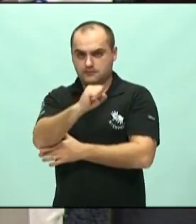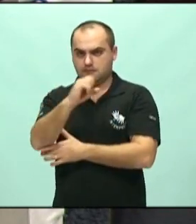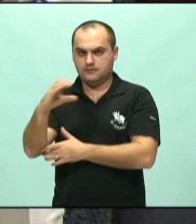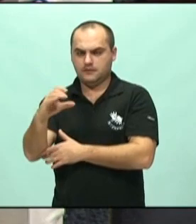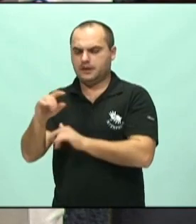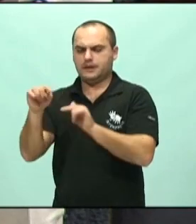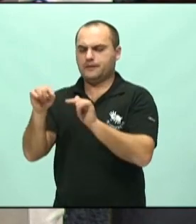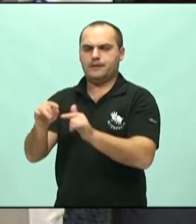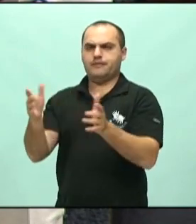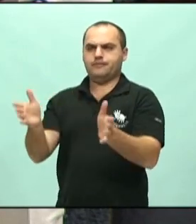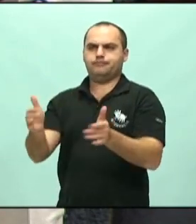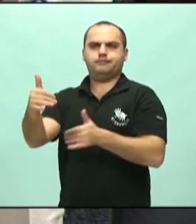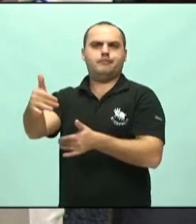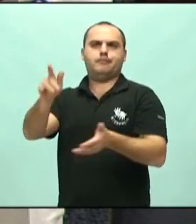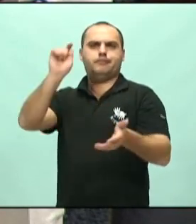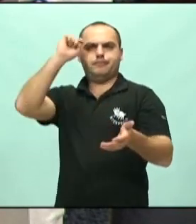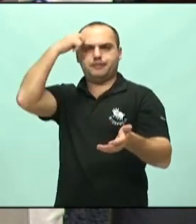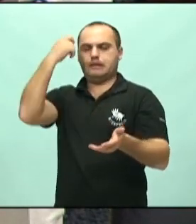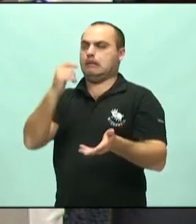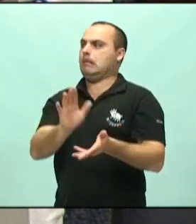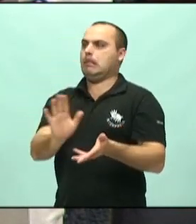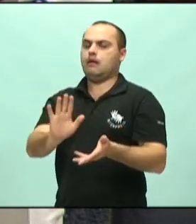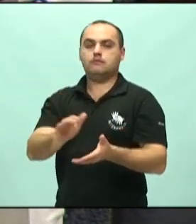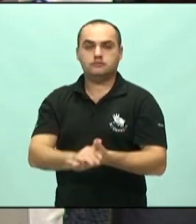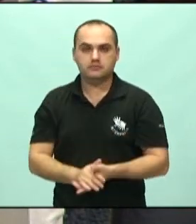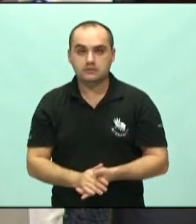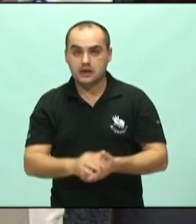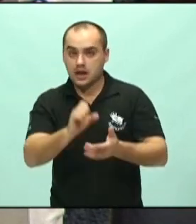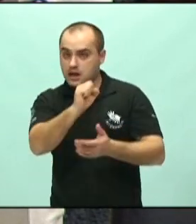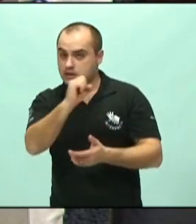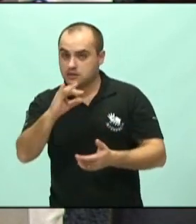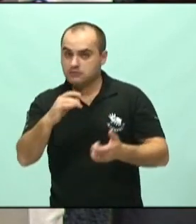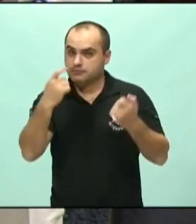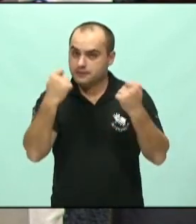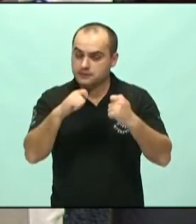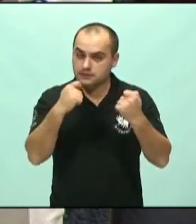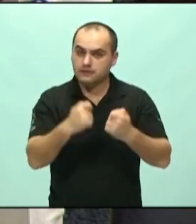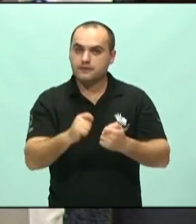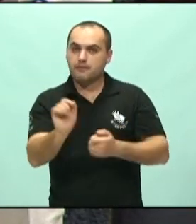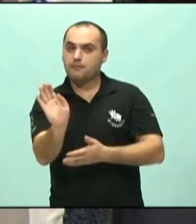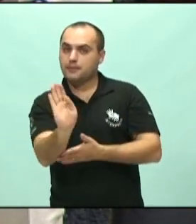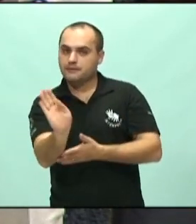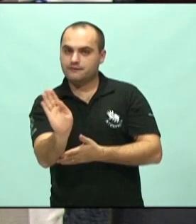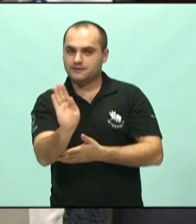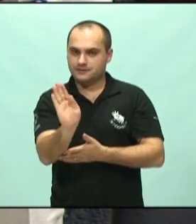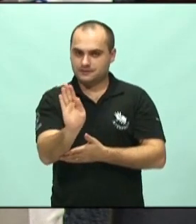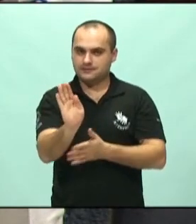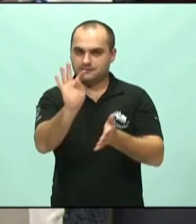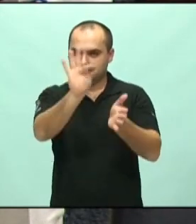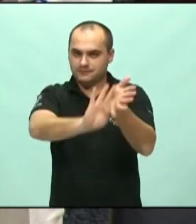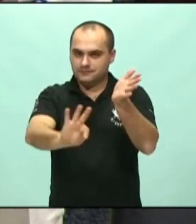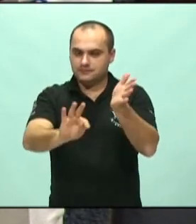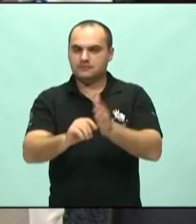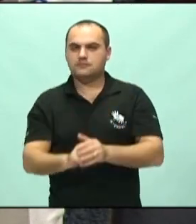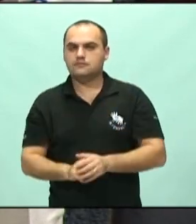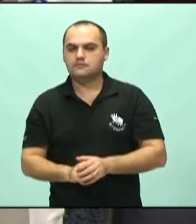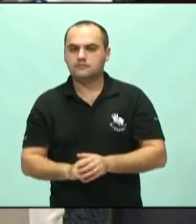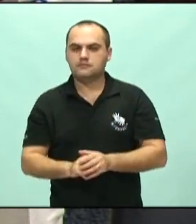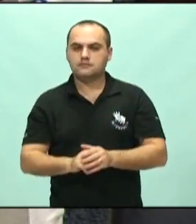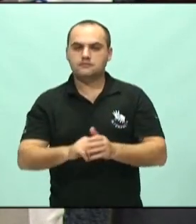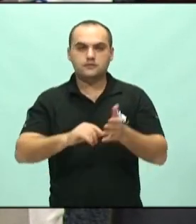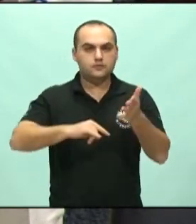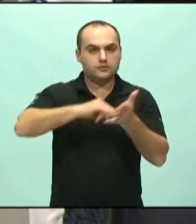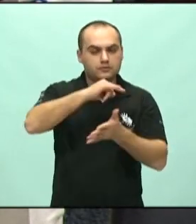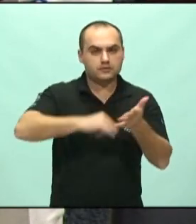caixa preta. É a necessidade que Santa Catarina teve para conceder os incentivos. Ele concedia entre as partes, através de um